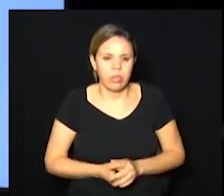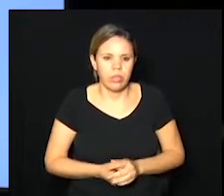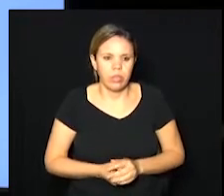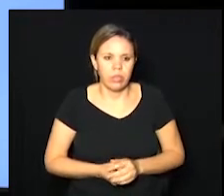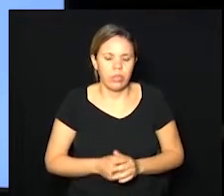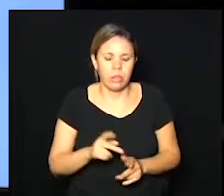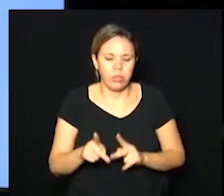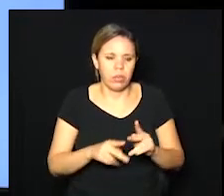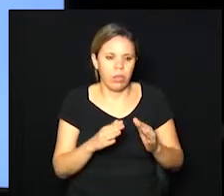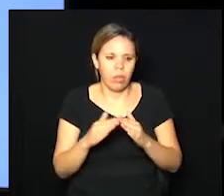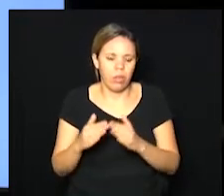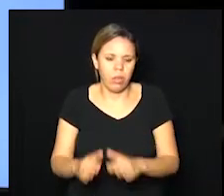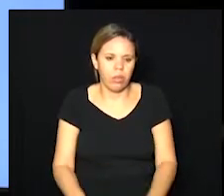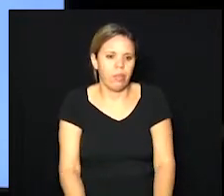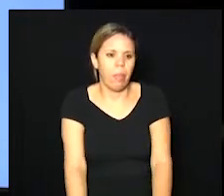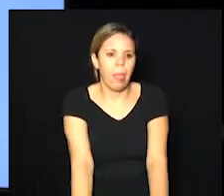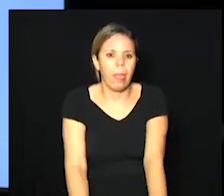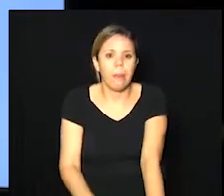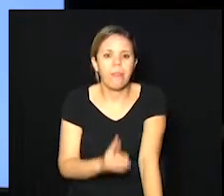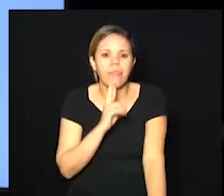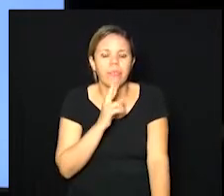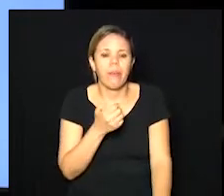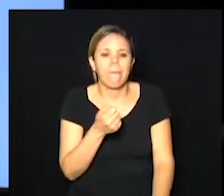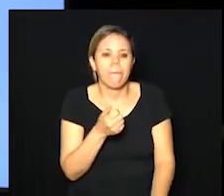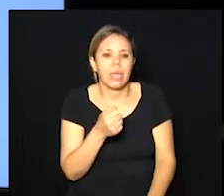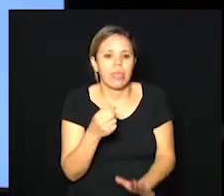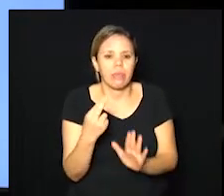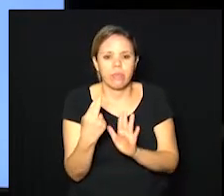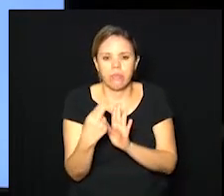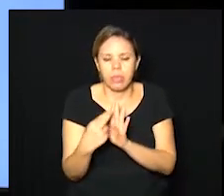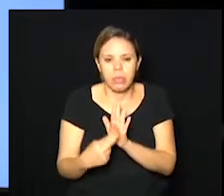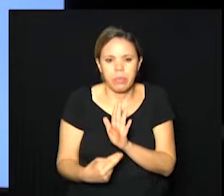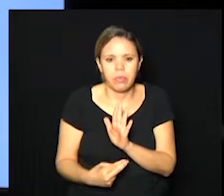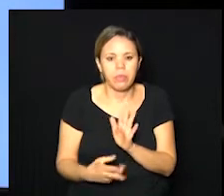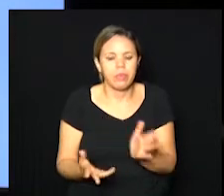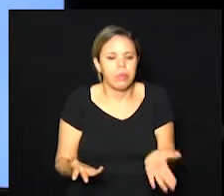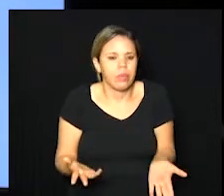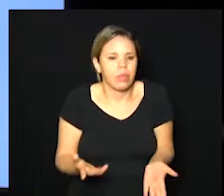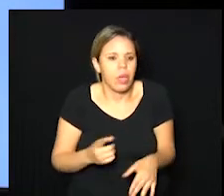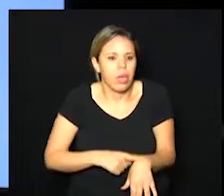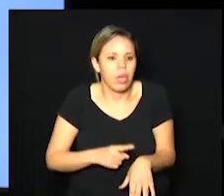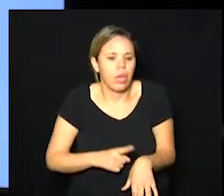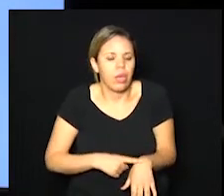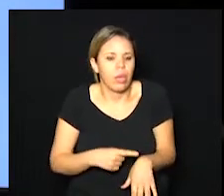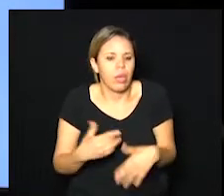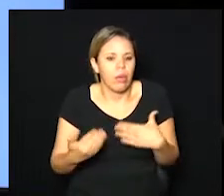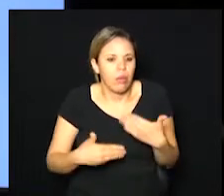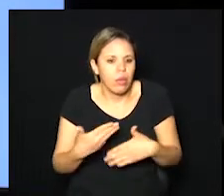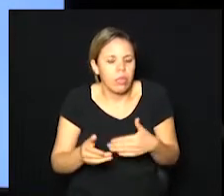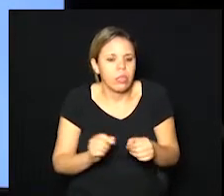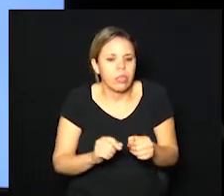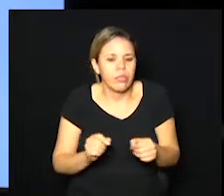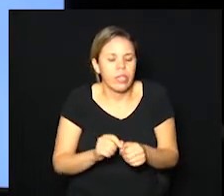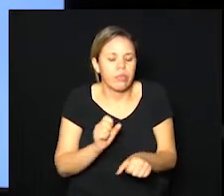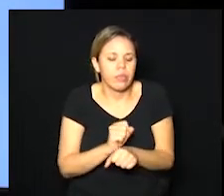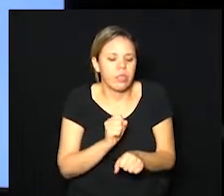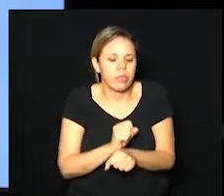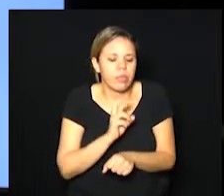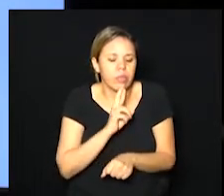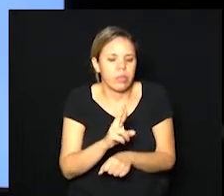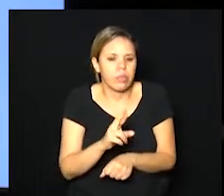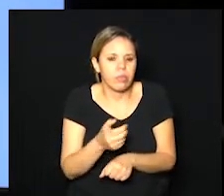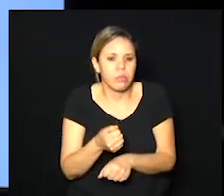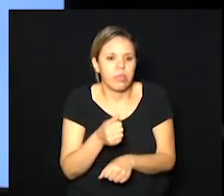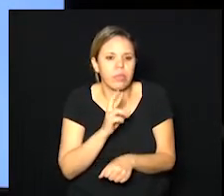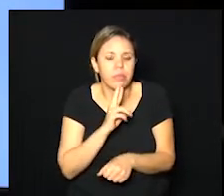moradores. A resposta de um pequeno questionário, então na hora quem, enquanto se fazia aguardava o exame era feito um